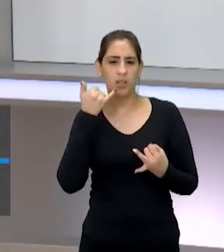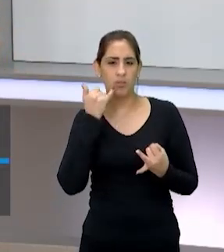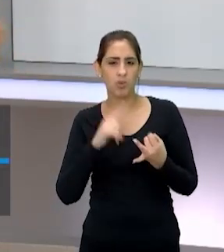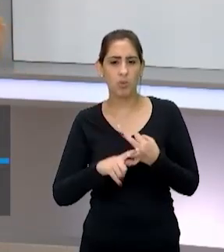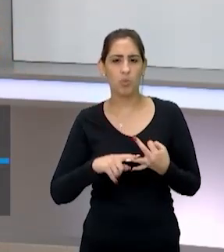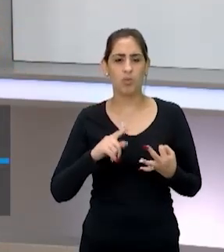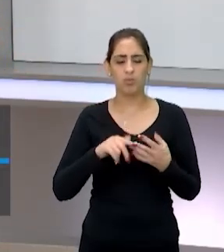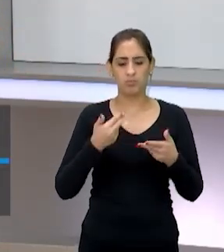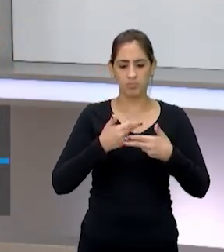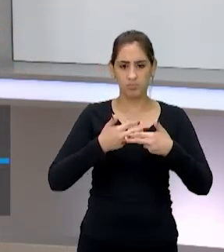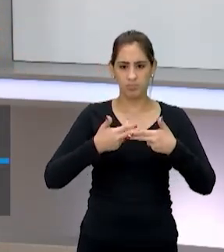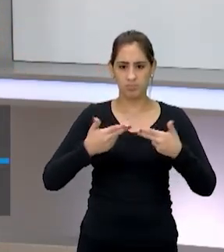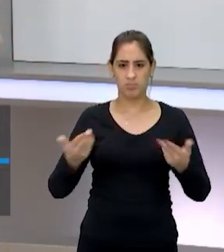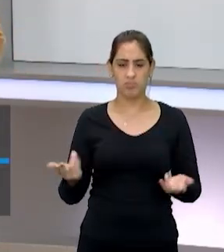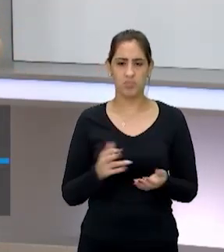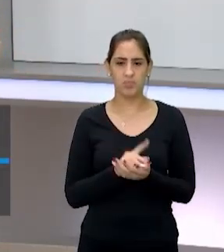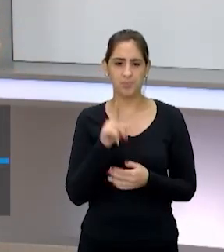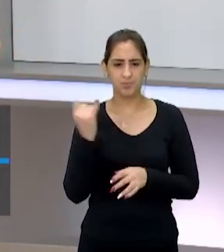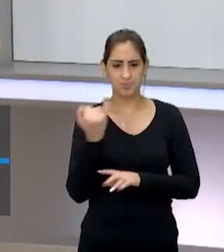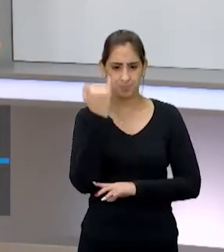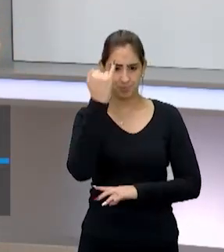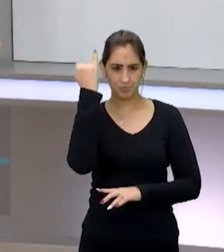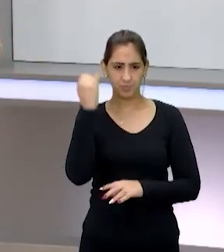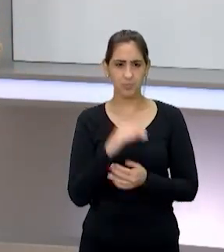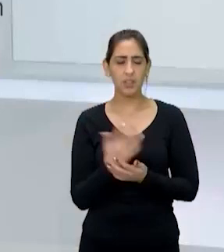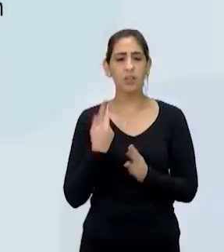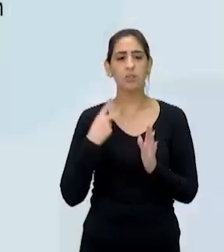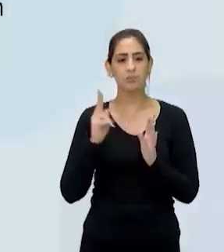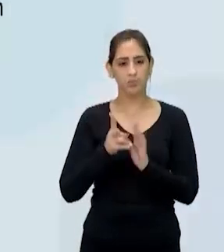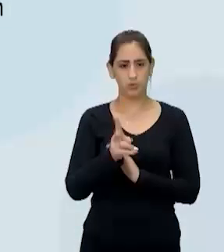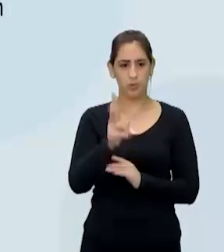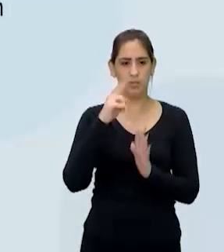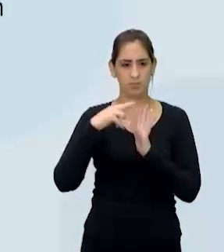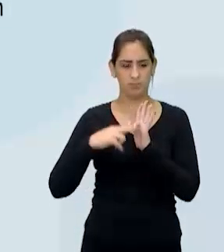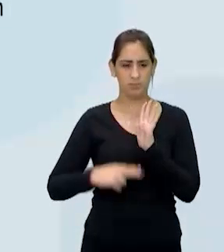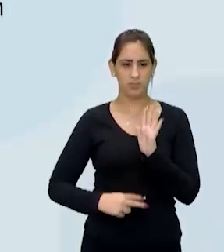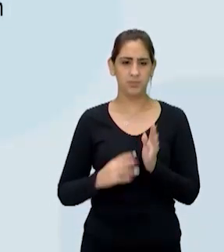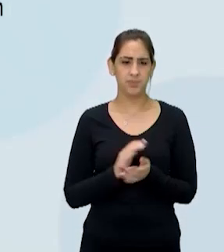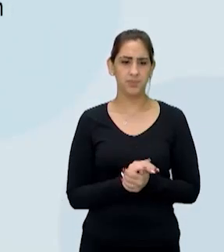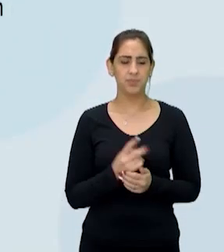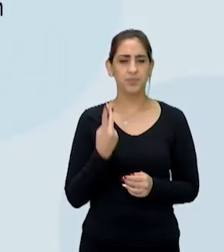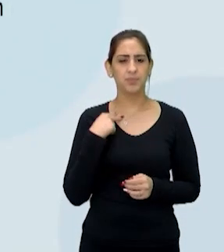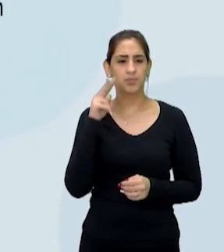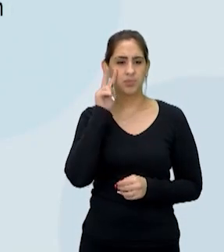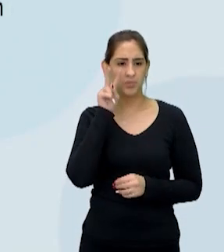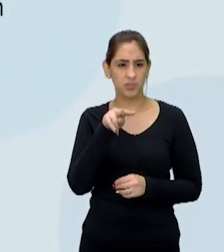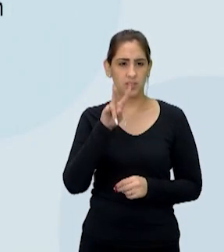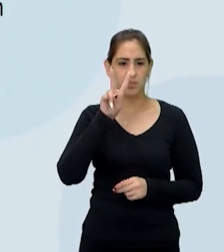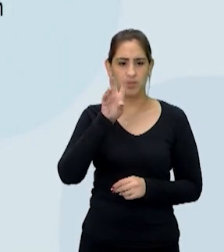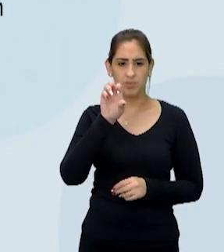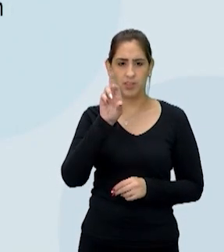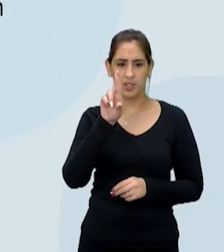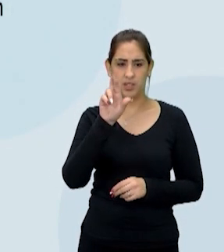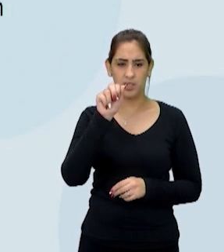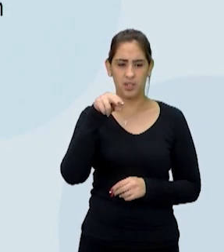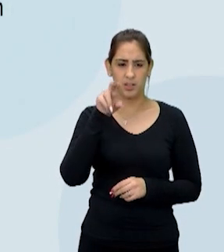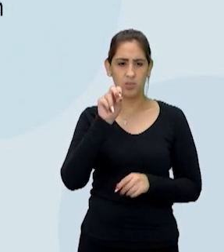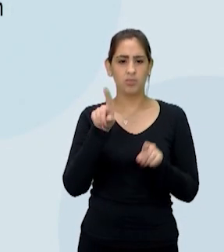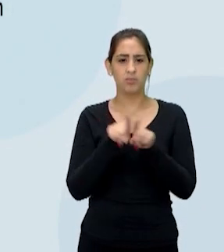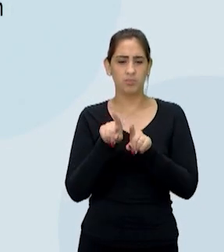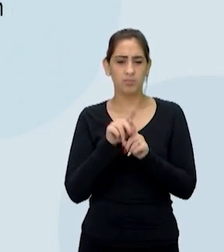aí no mercado e perdendo a sua importância. Vamos continuar a leitura, então. Já Verano, que é um outro especialista,